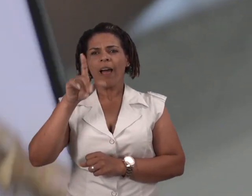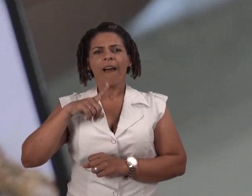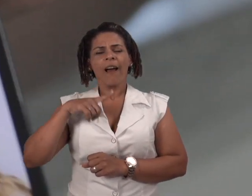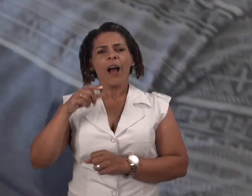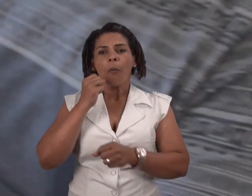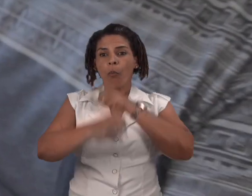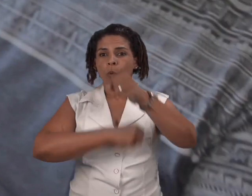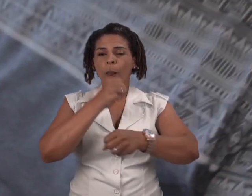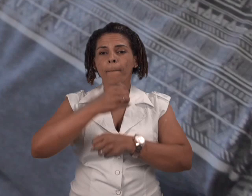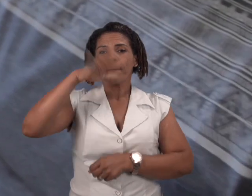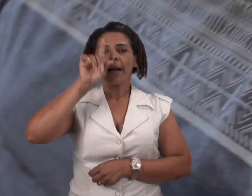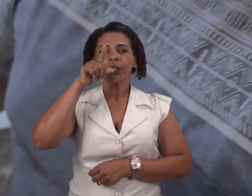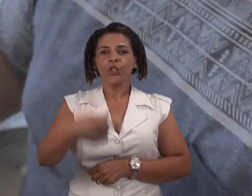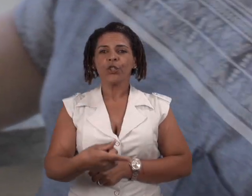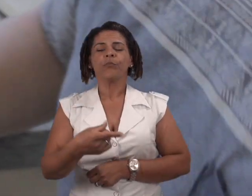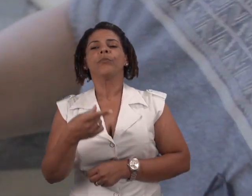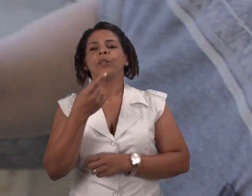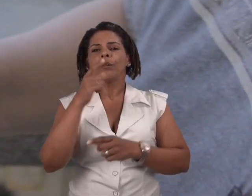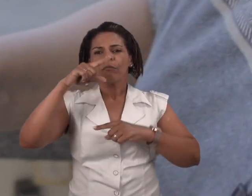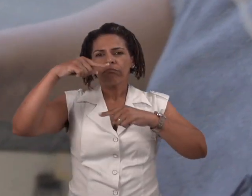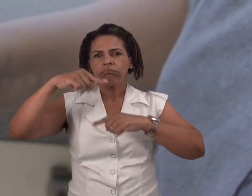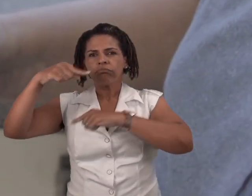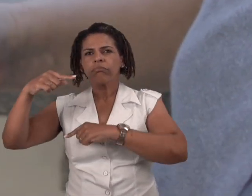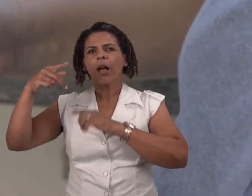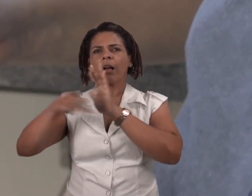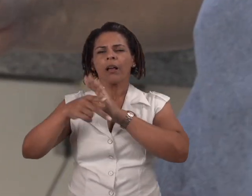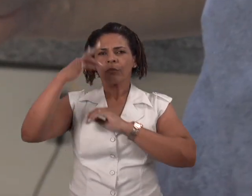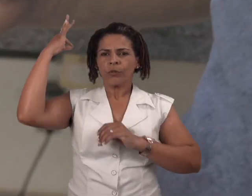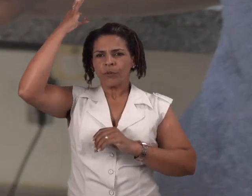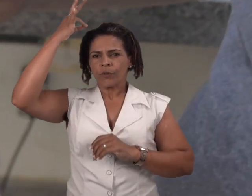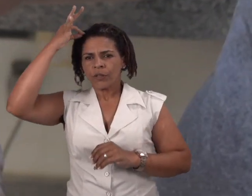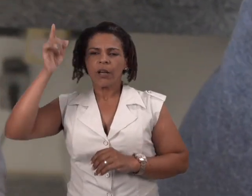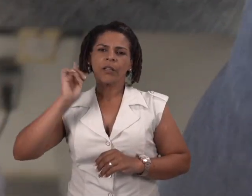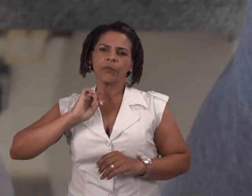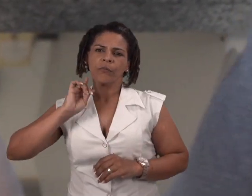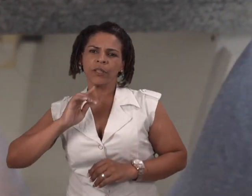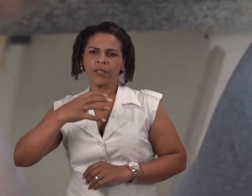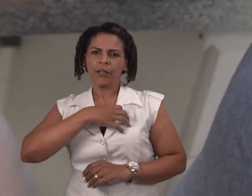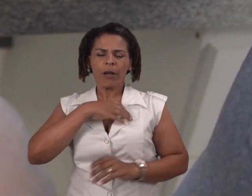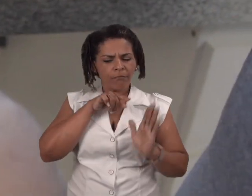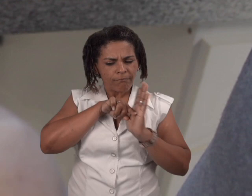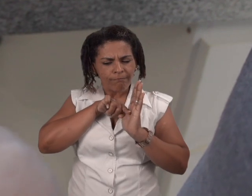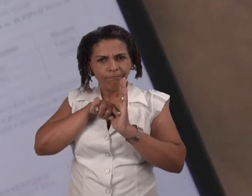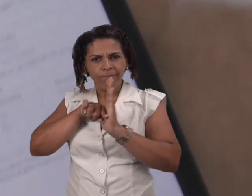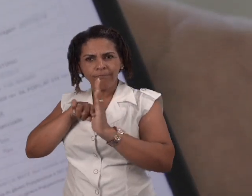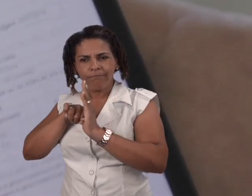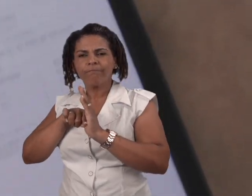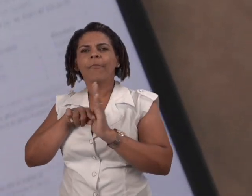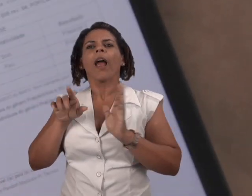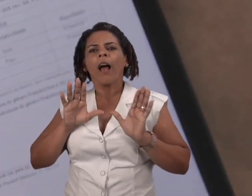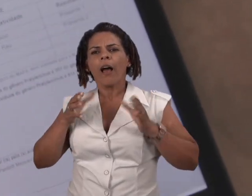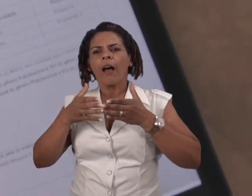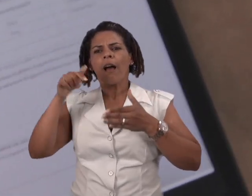analisa cerca de mil amostras por ano de produtores do Espírito Santo, de Minas Gerais e da Bahia. E em 2019,